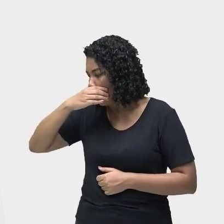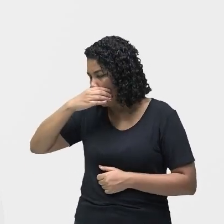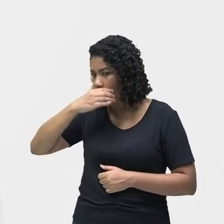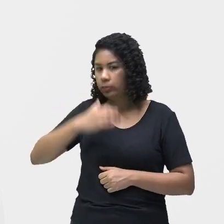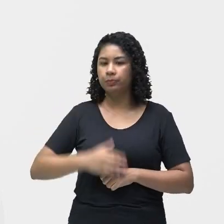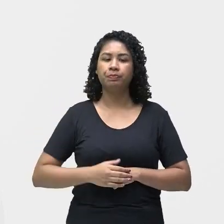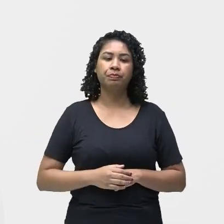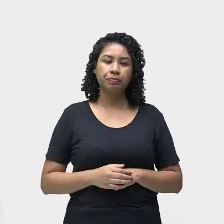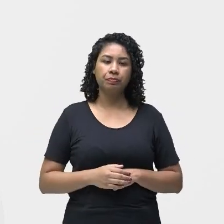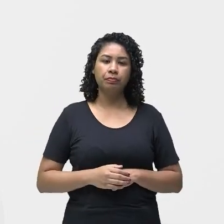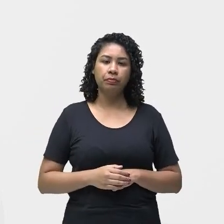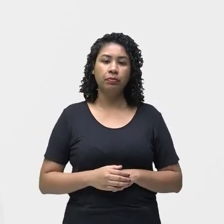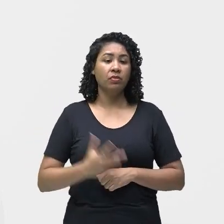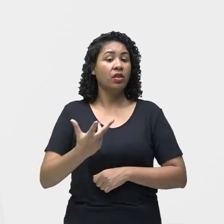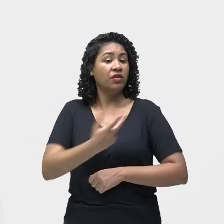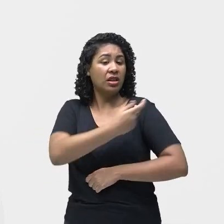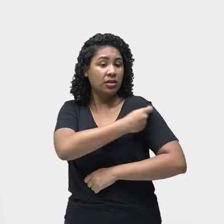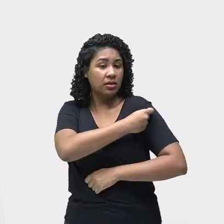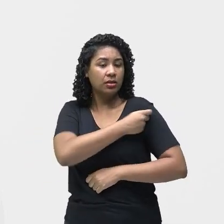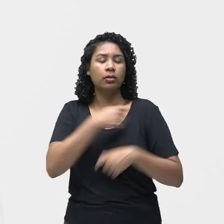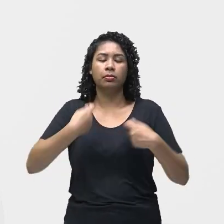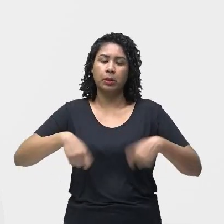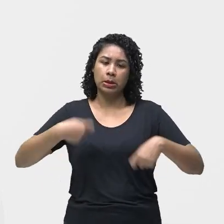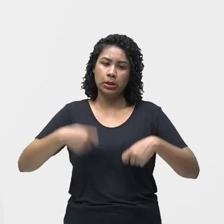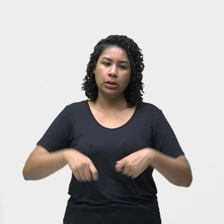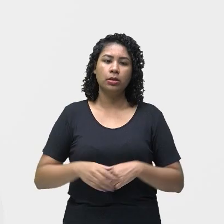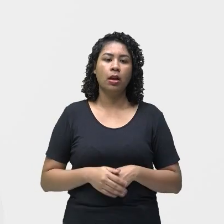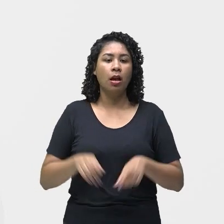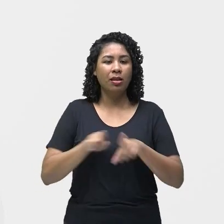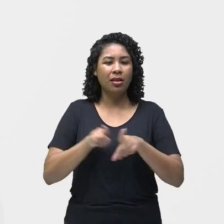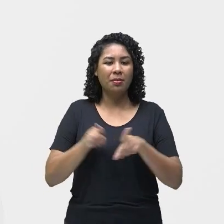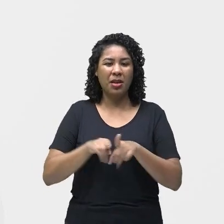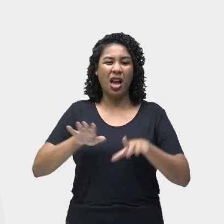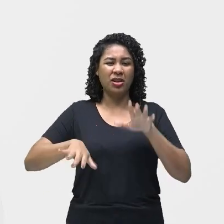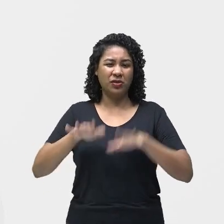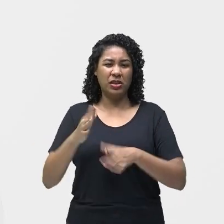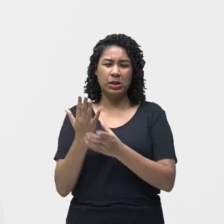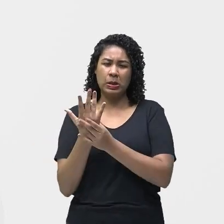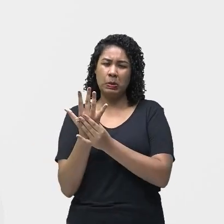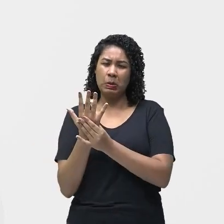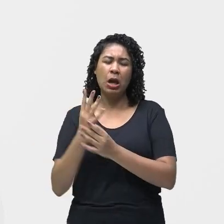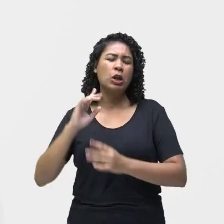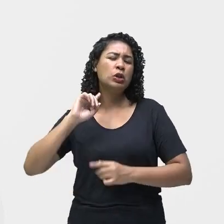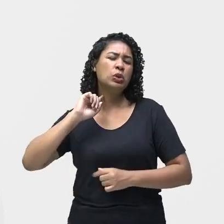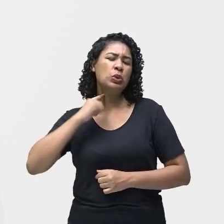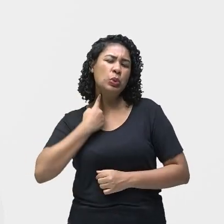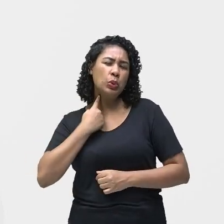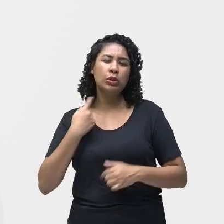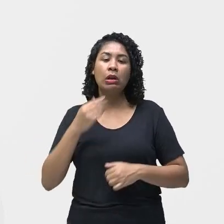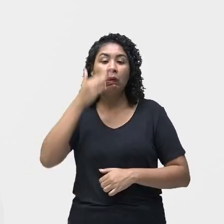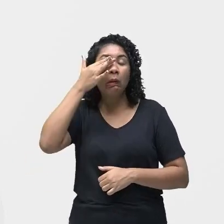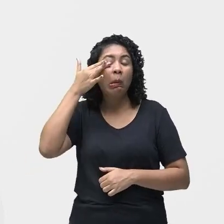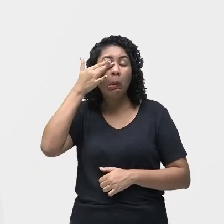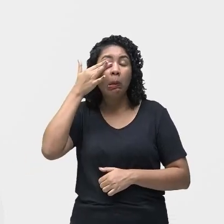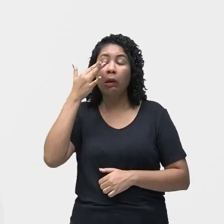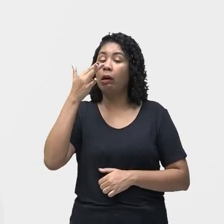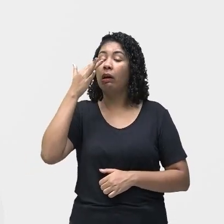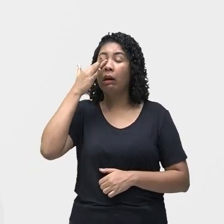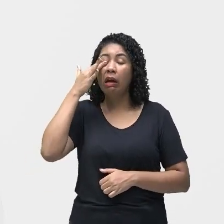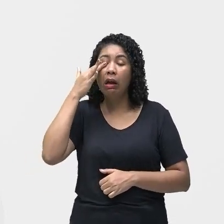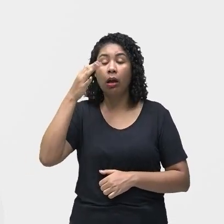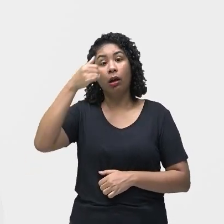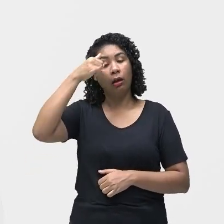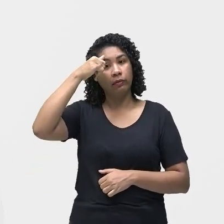Tomar vacinas, evitar tocar nos olhos, né? Com a mão suja. Lavar bem os objetos pessoais.